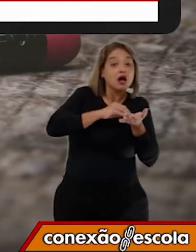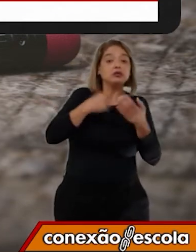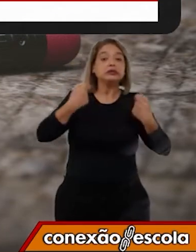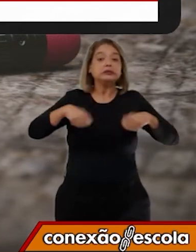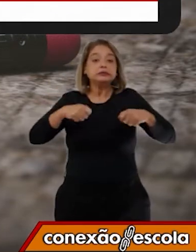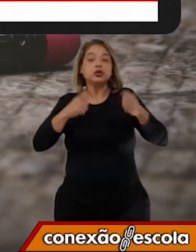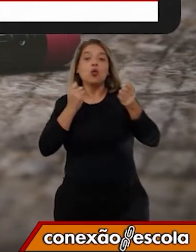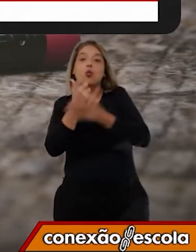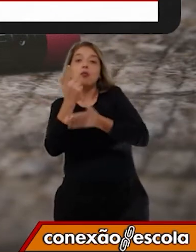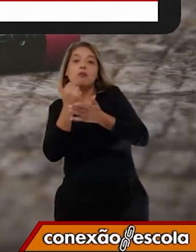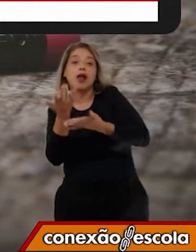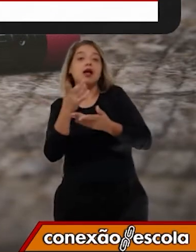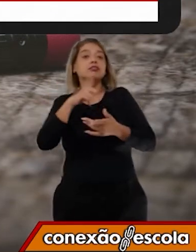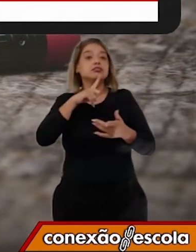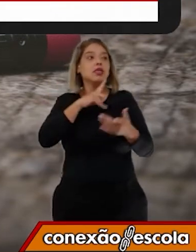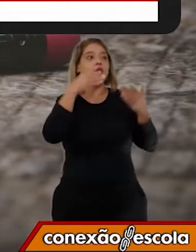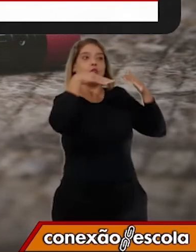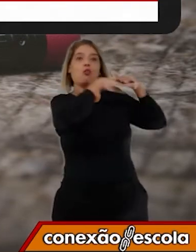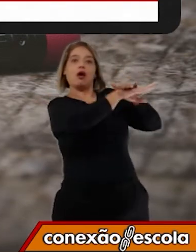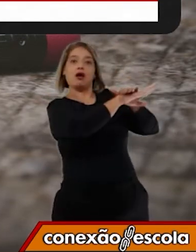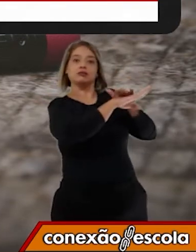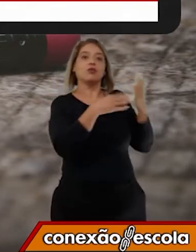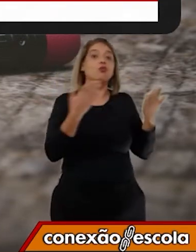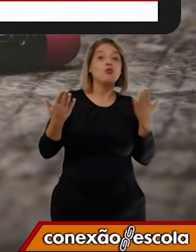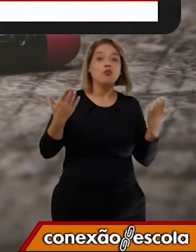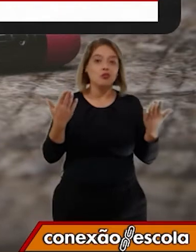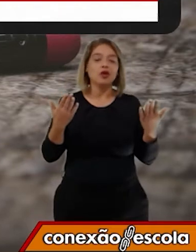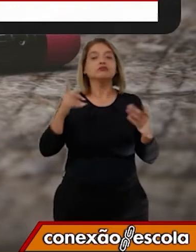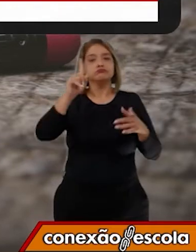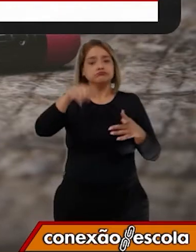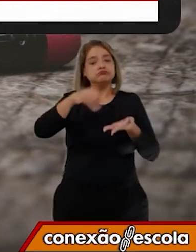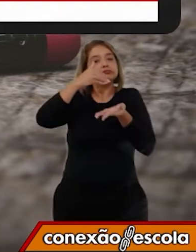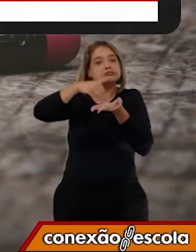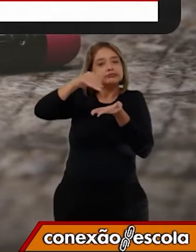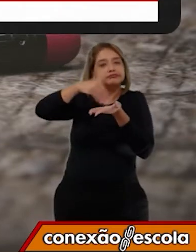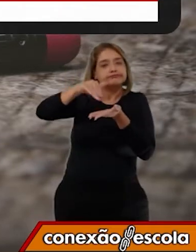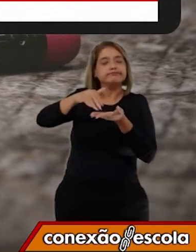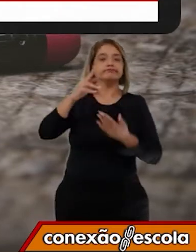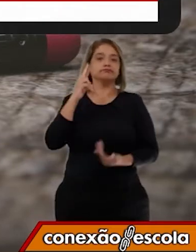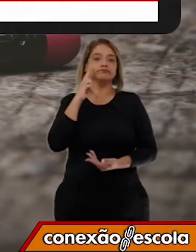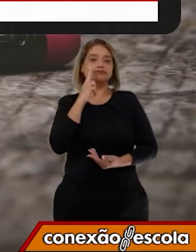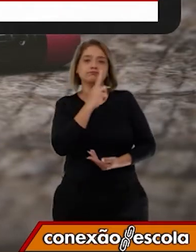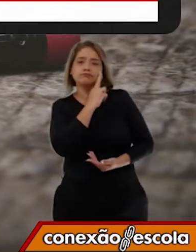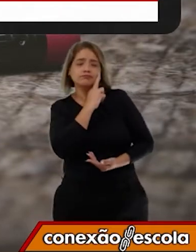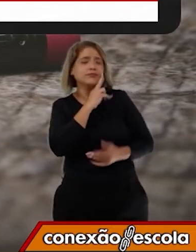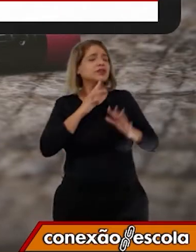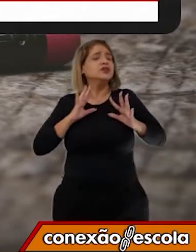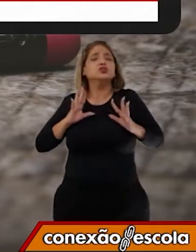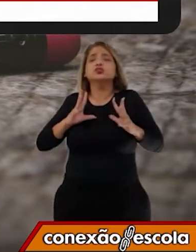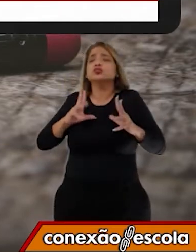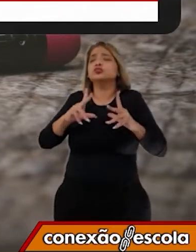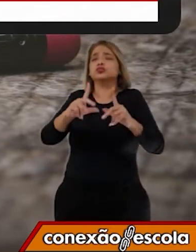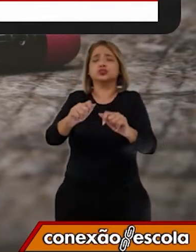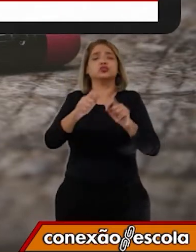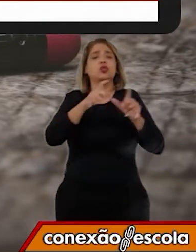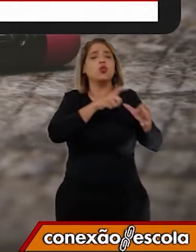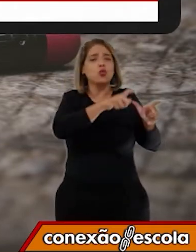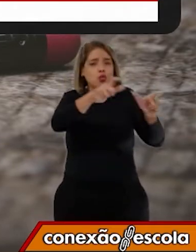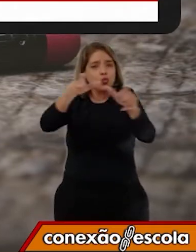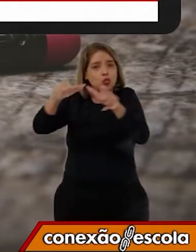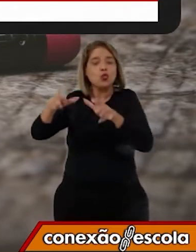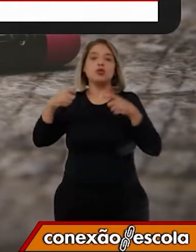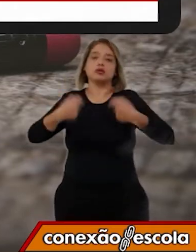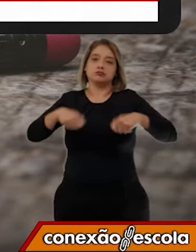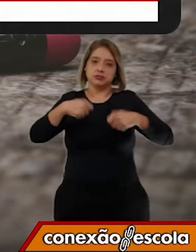já tem no depósito. Os escritórios, os restaurantes, todo lugar tem os